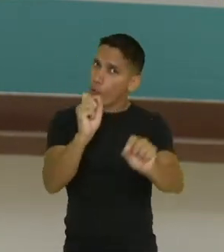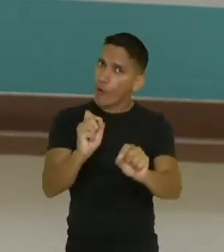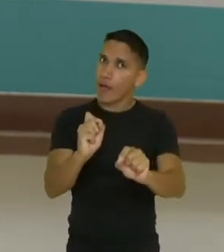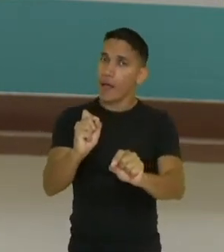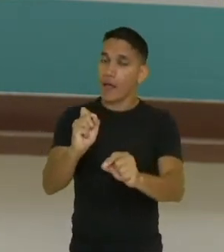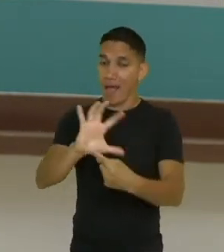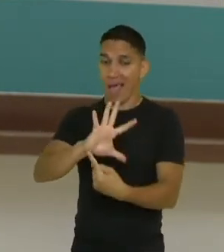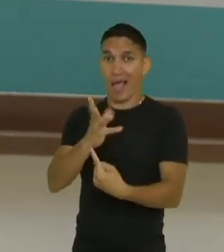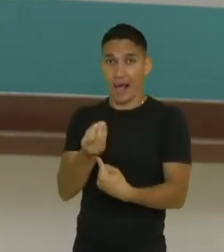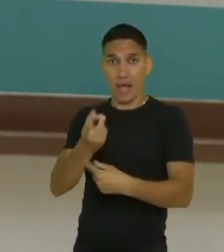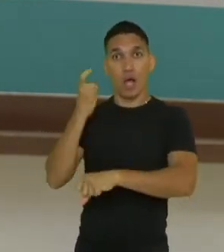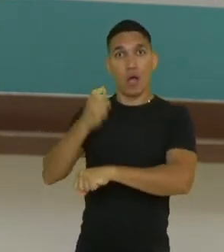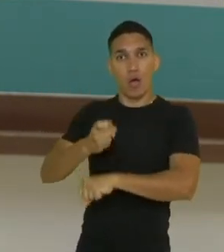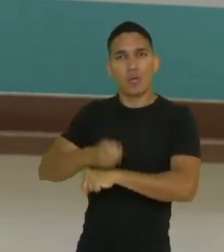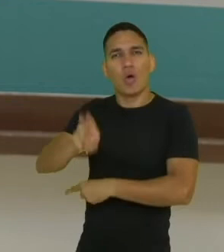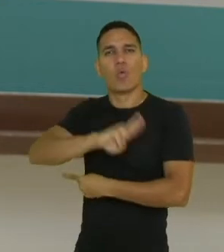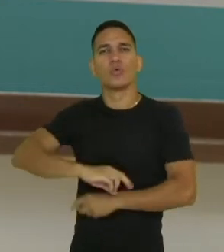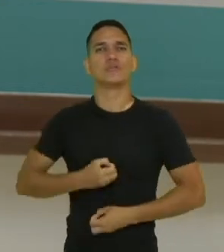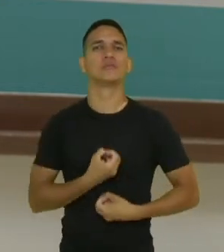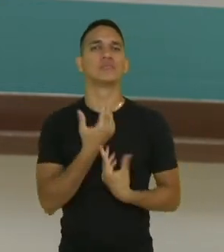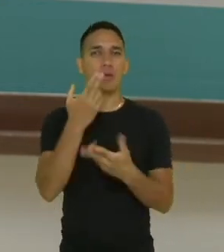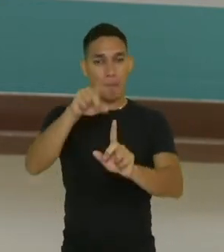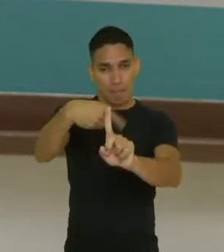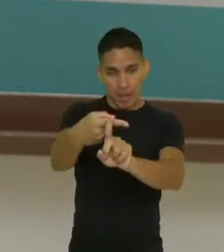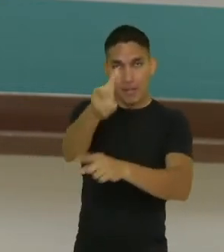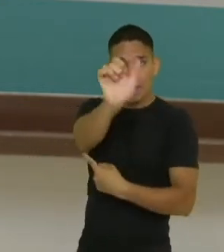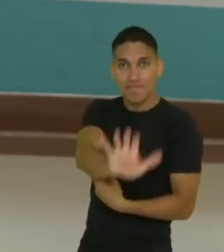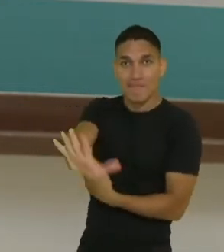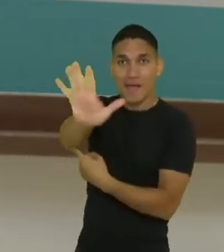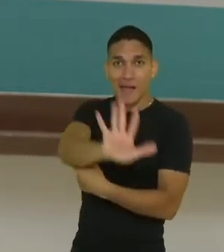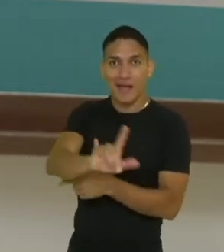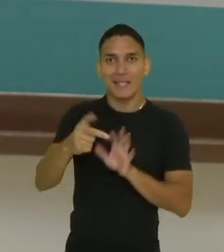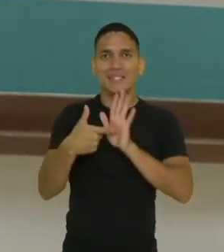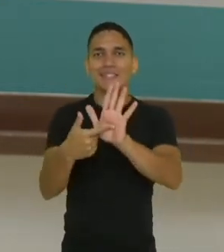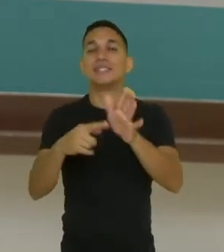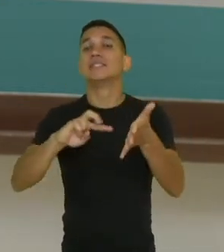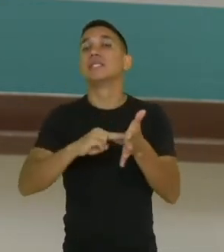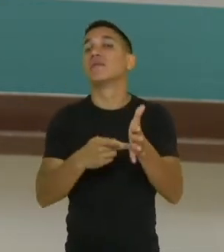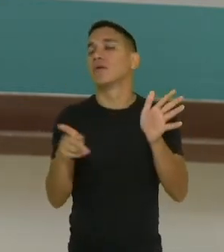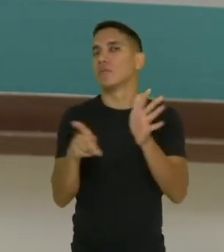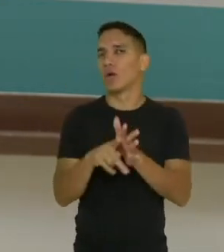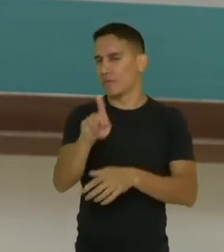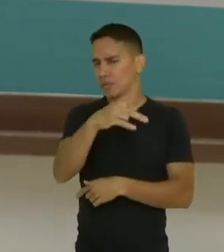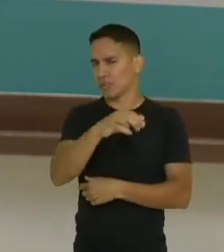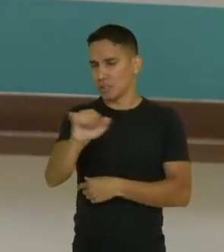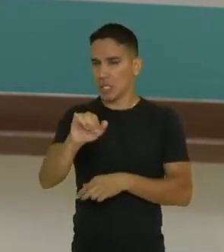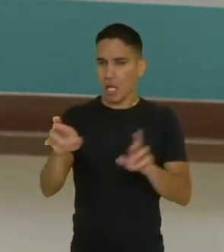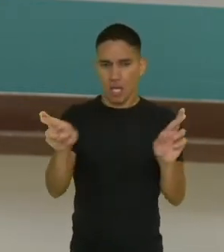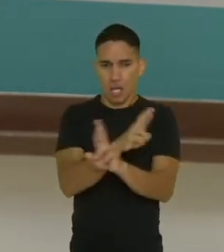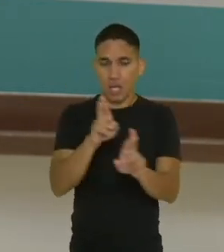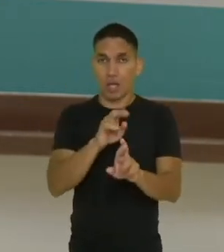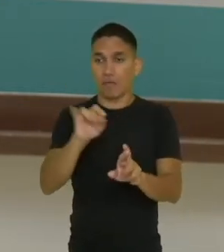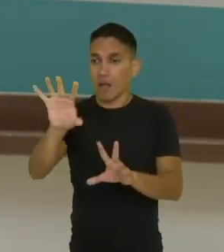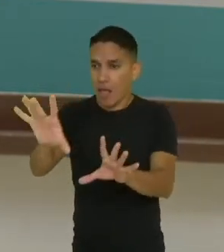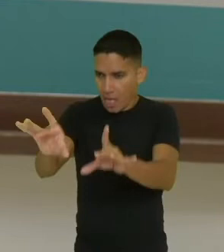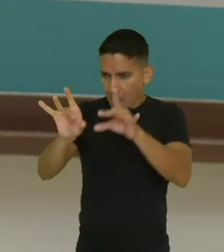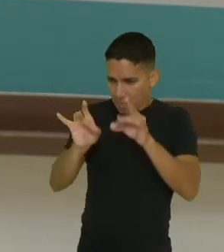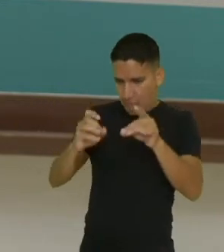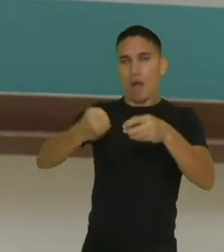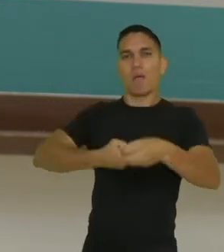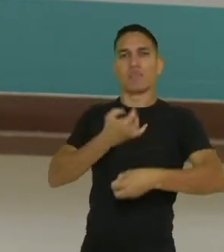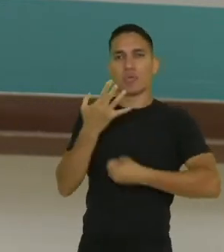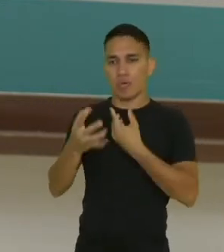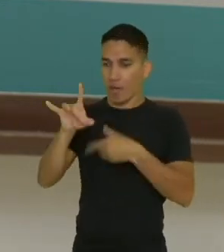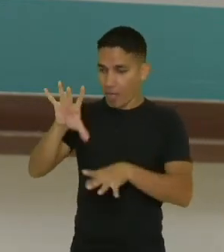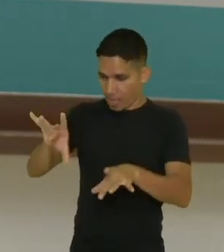concreta, utilizando poesia e imagem, ela tá falando de, quando você associa, pega a sua poesia